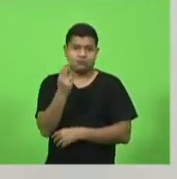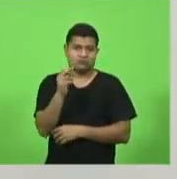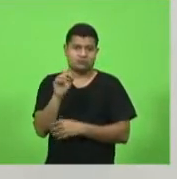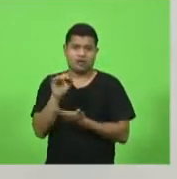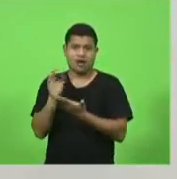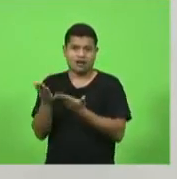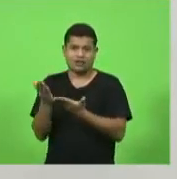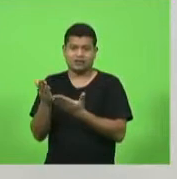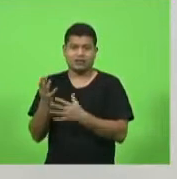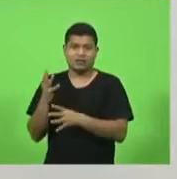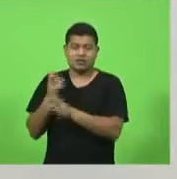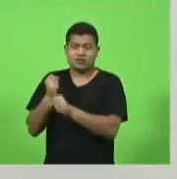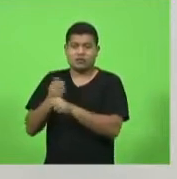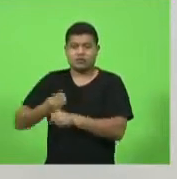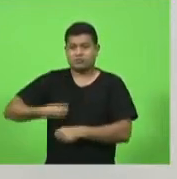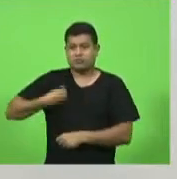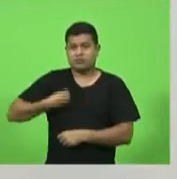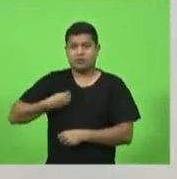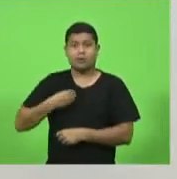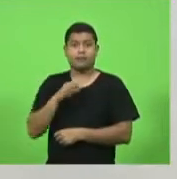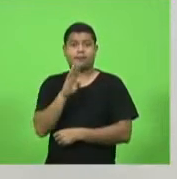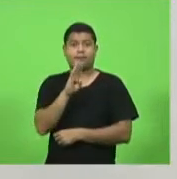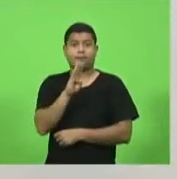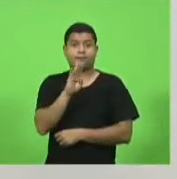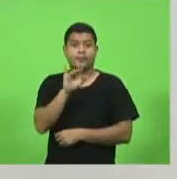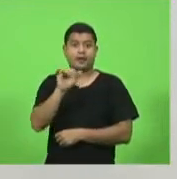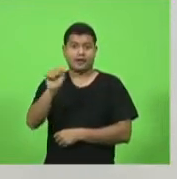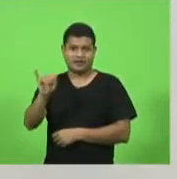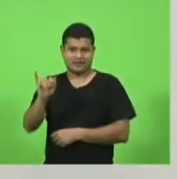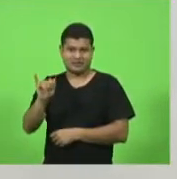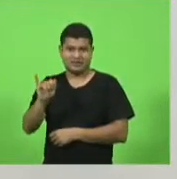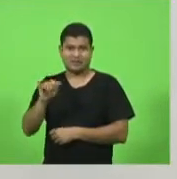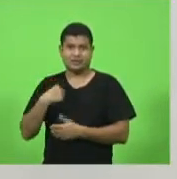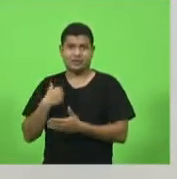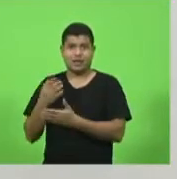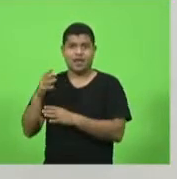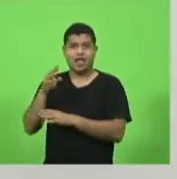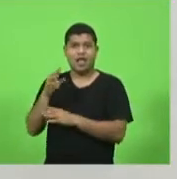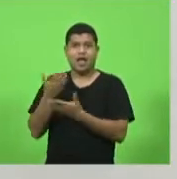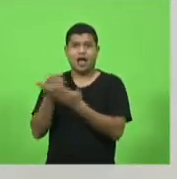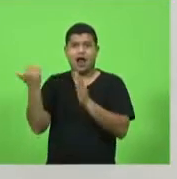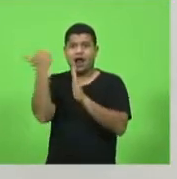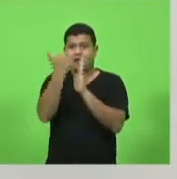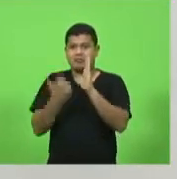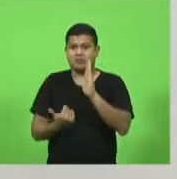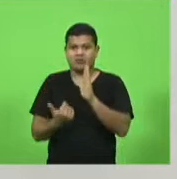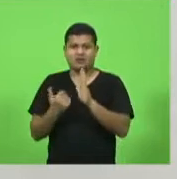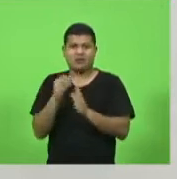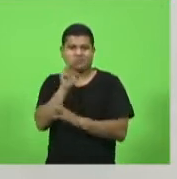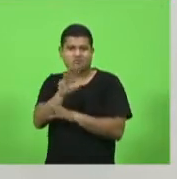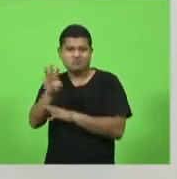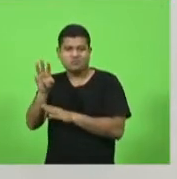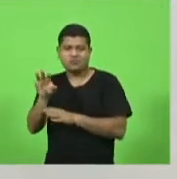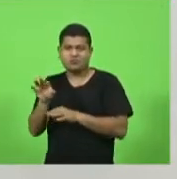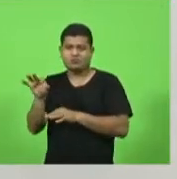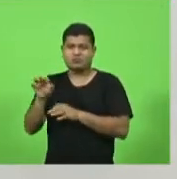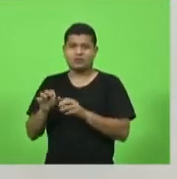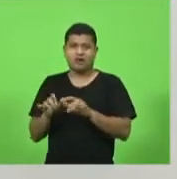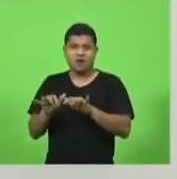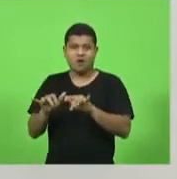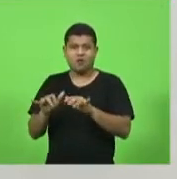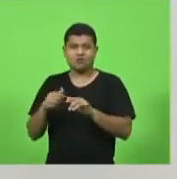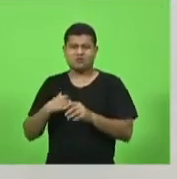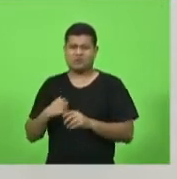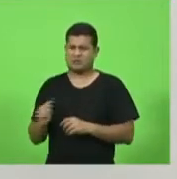Vamos utilizar o BI, que é o programa utilizado, um programa caríssimo, caríssimo, custou